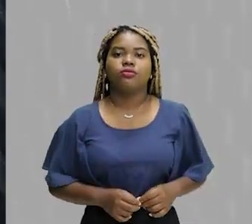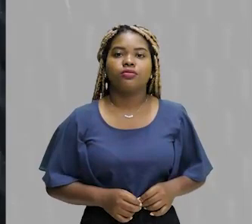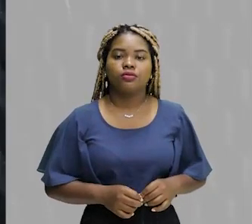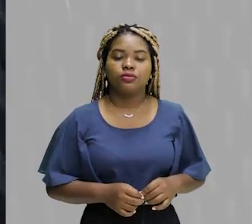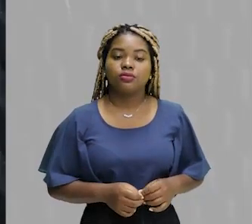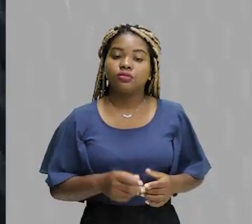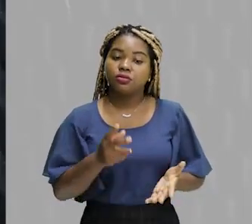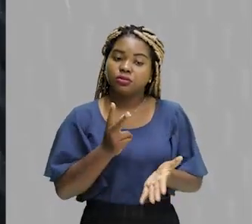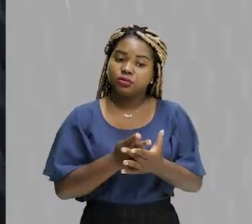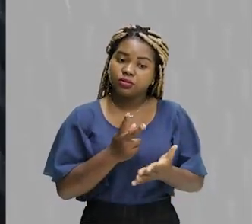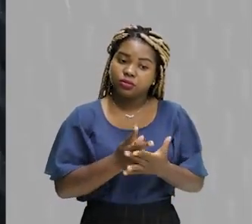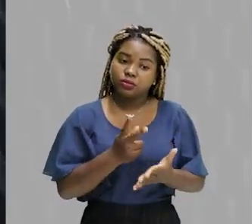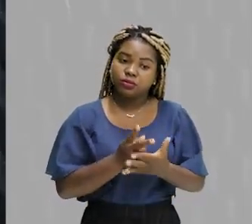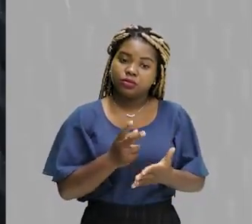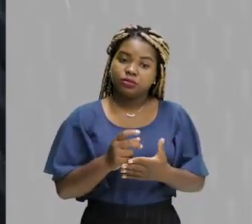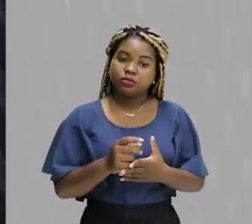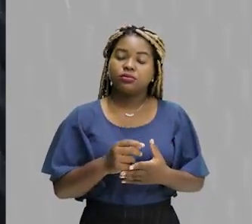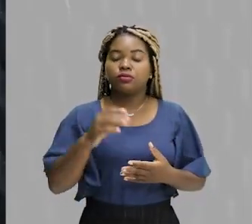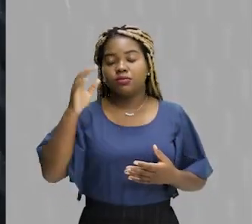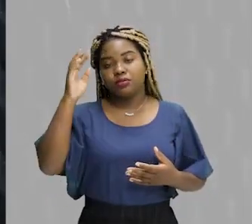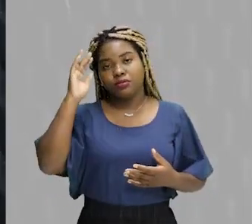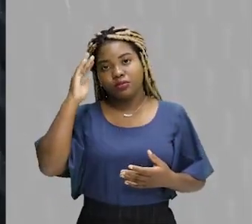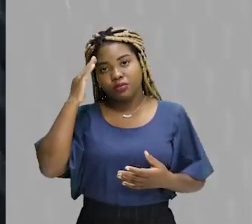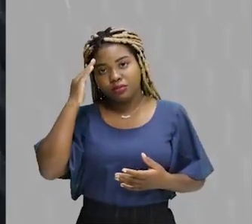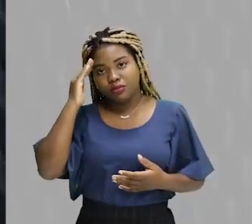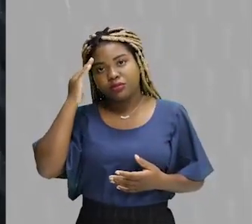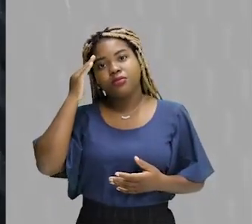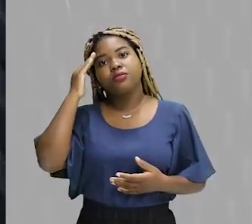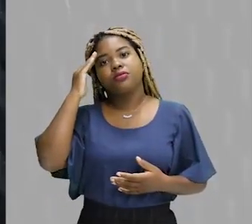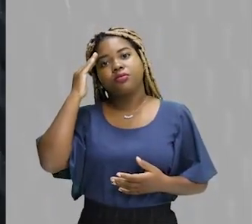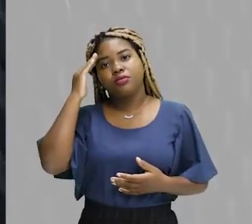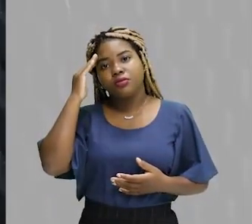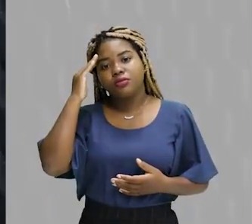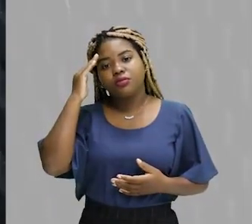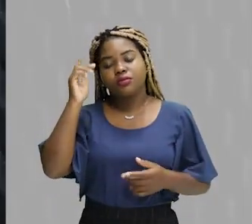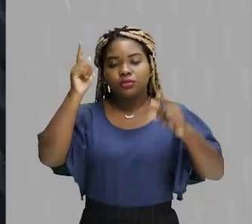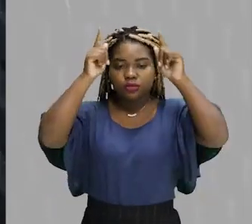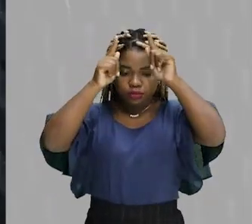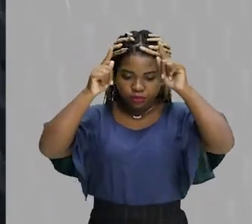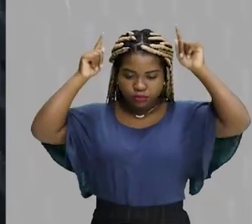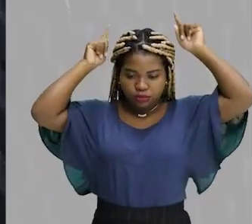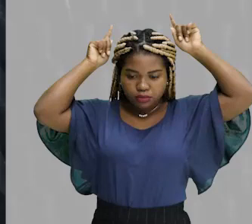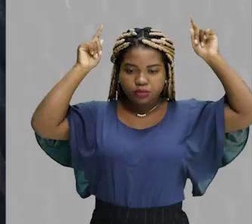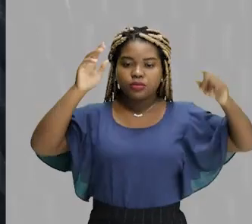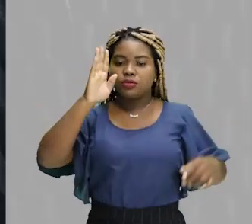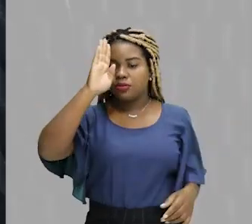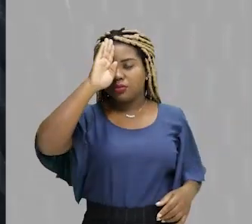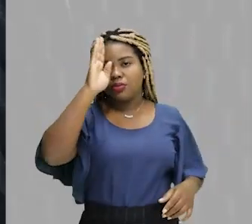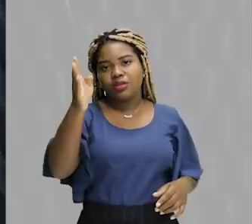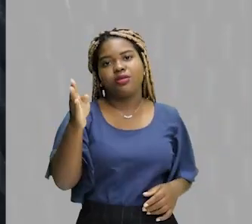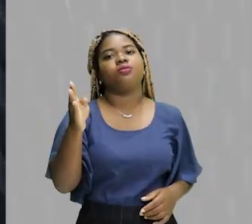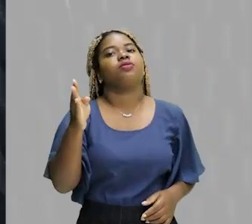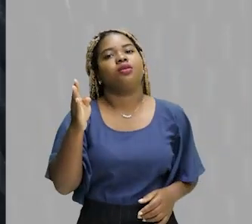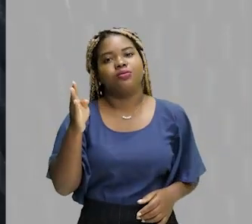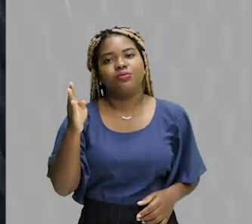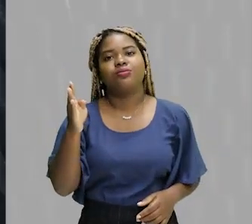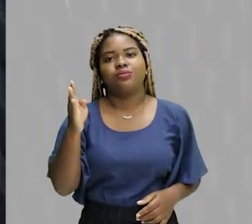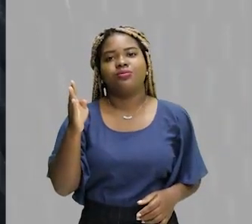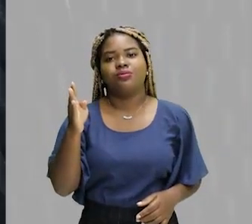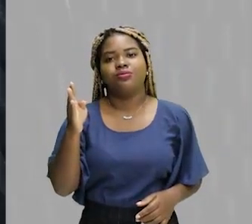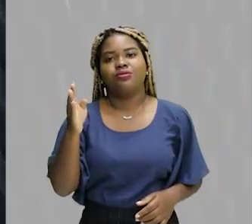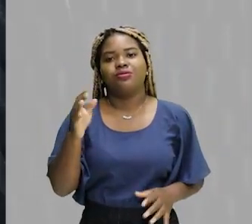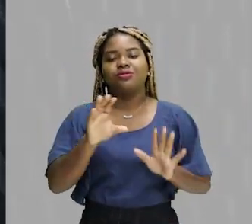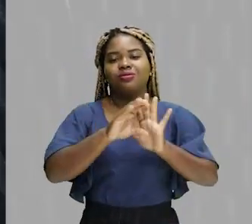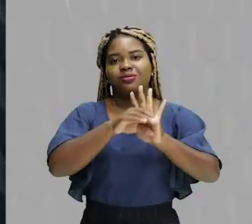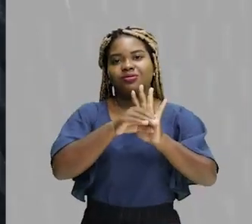sempre nós entendemos a Hélade ou a Grécia como fundamental para a compreensão do conceito de estética.